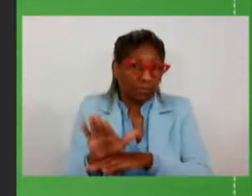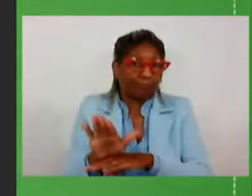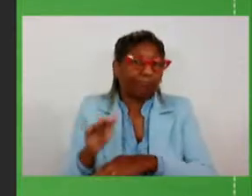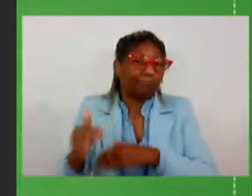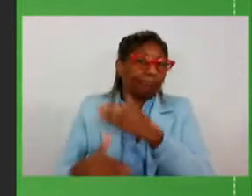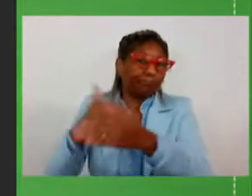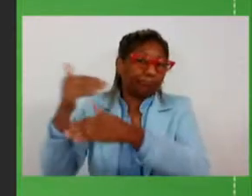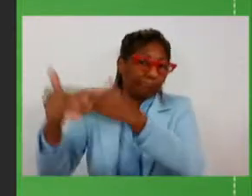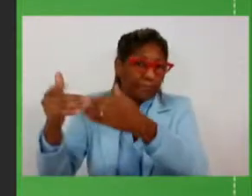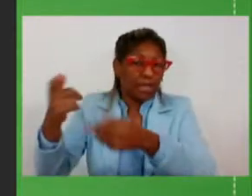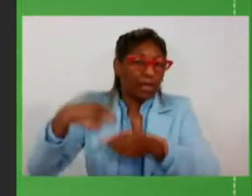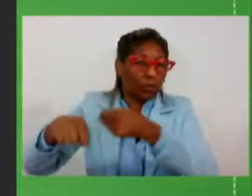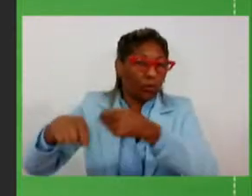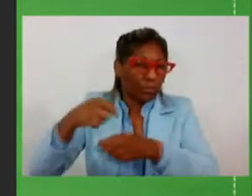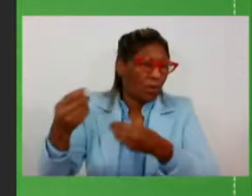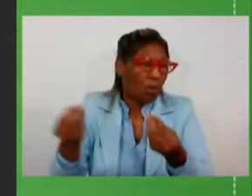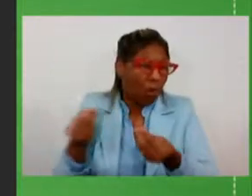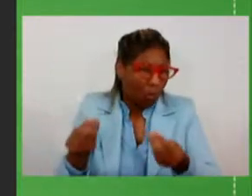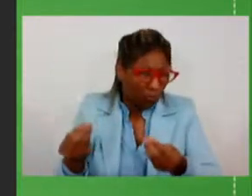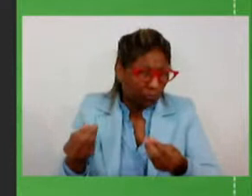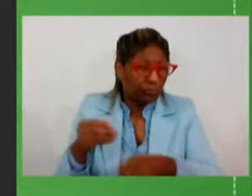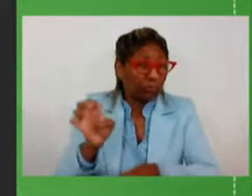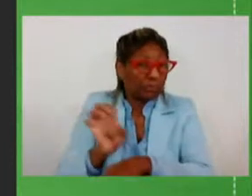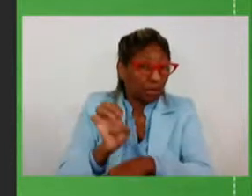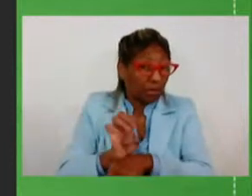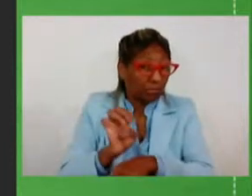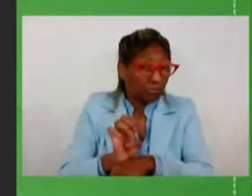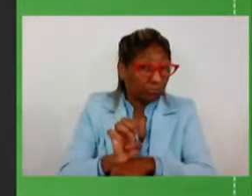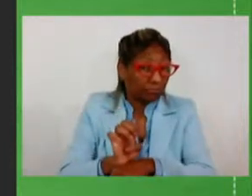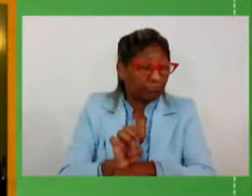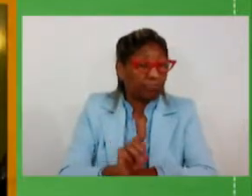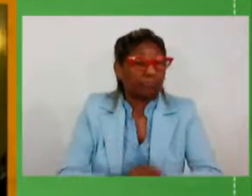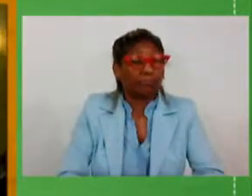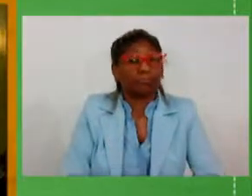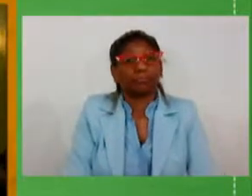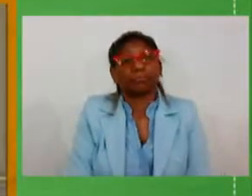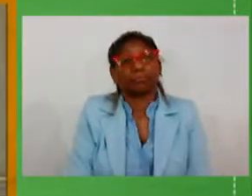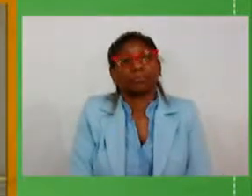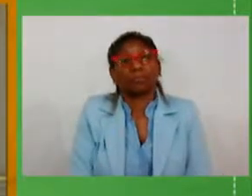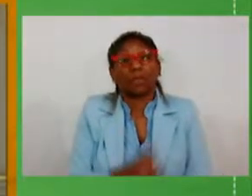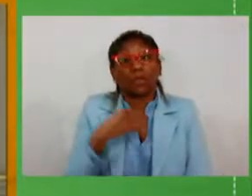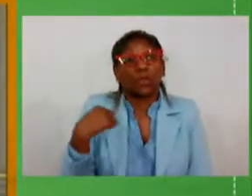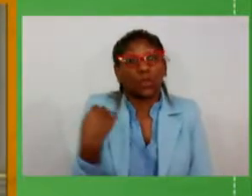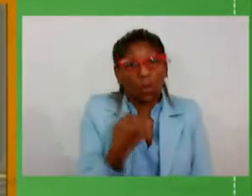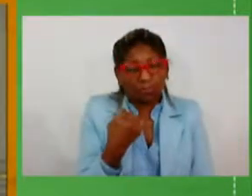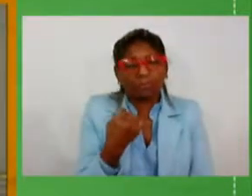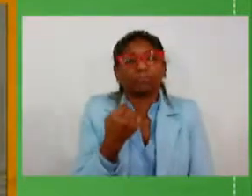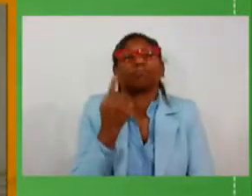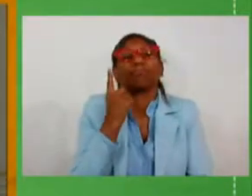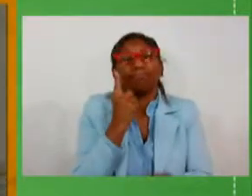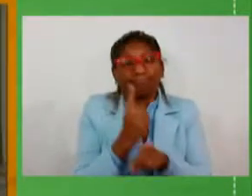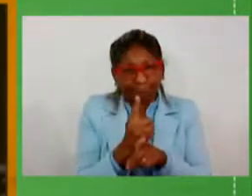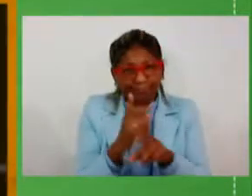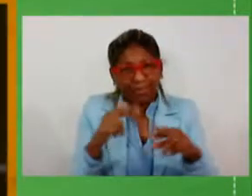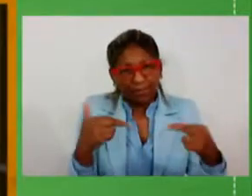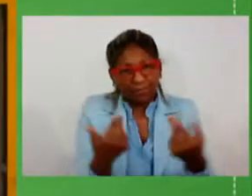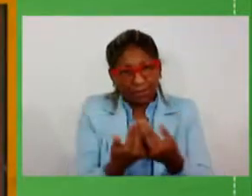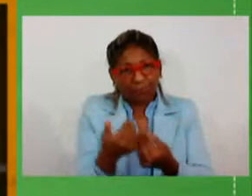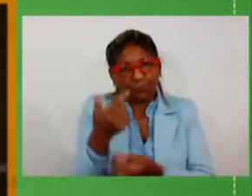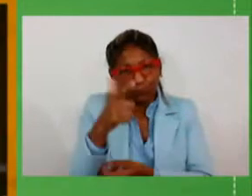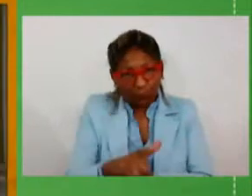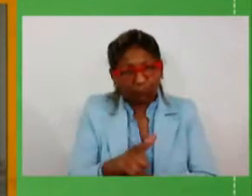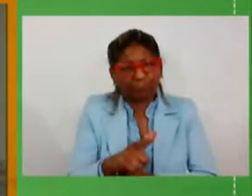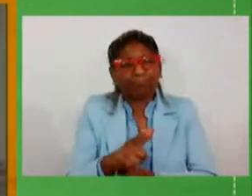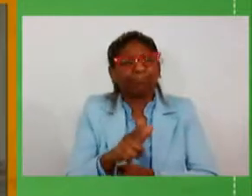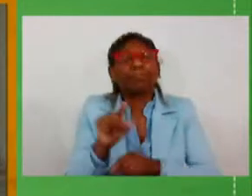nossa economia do Estado nós vamos nos reunir certamente muito em breve para tratar